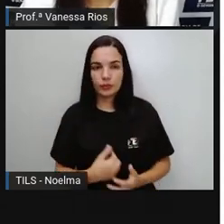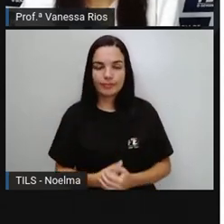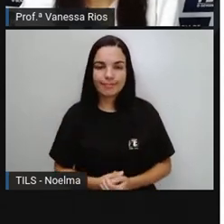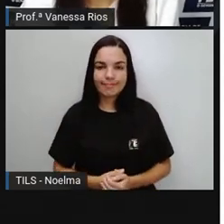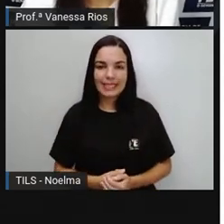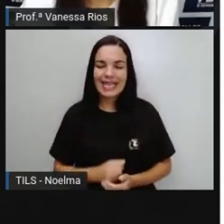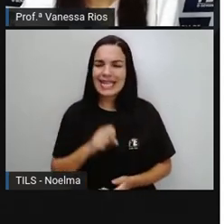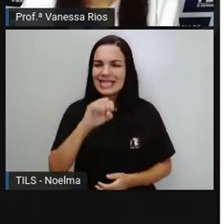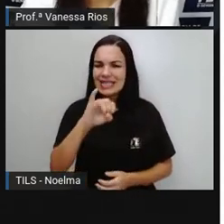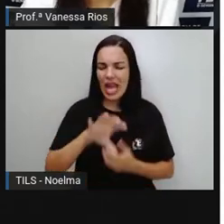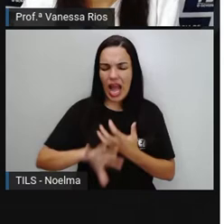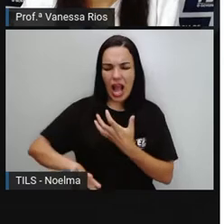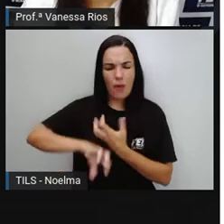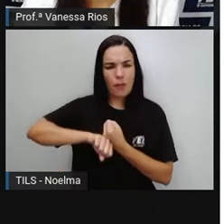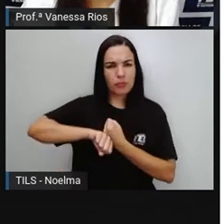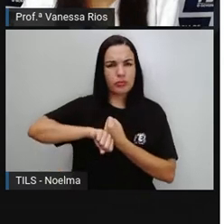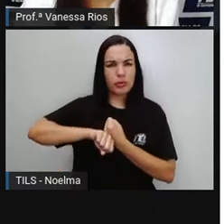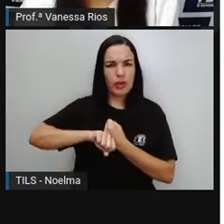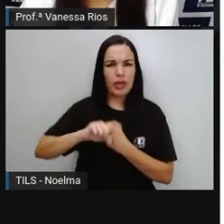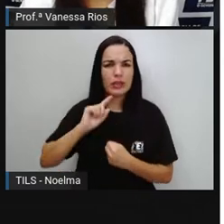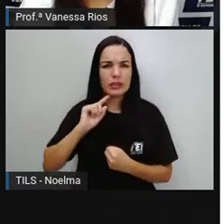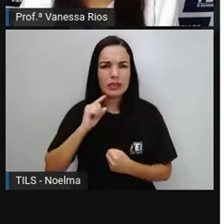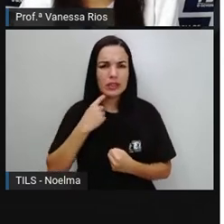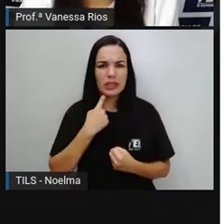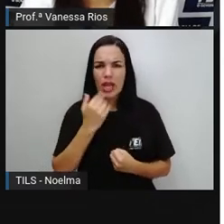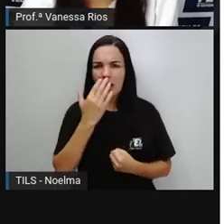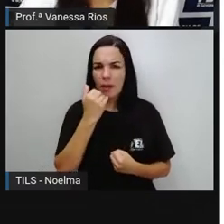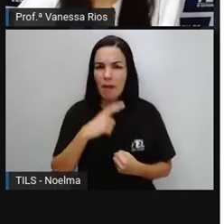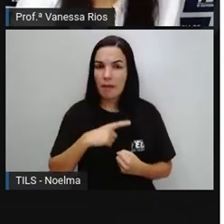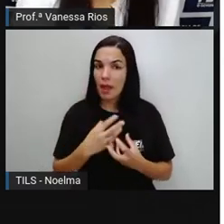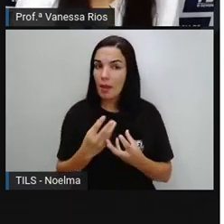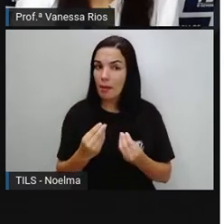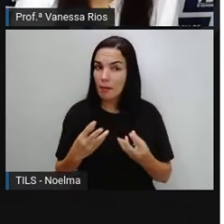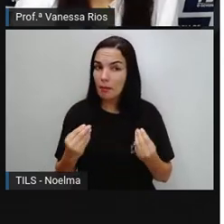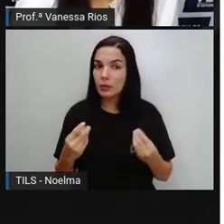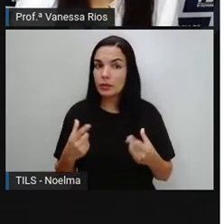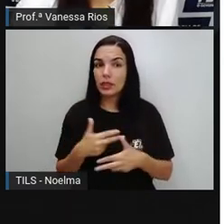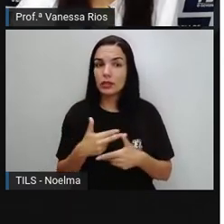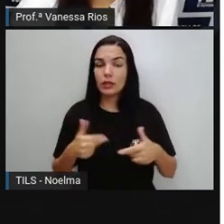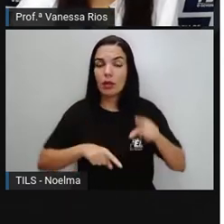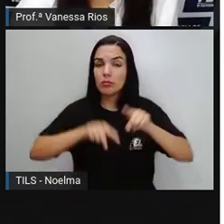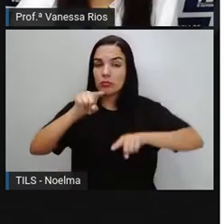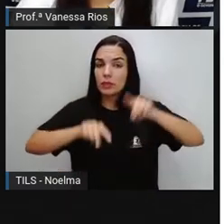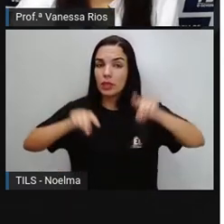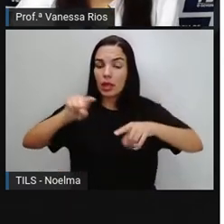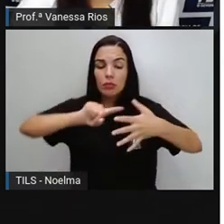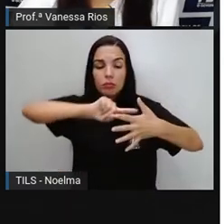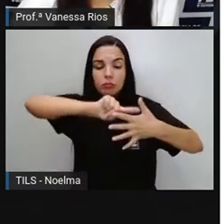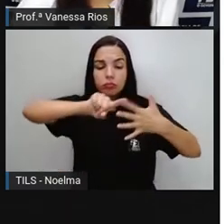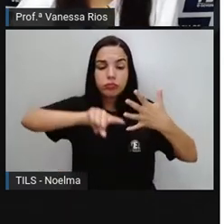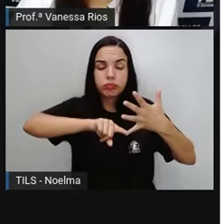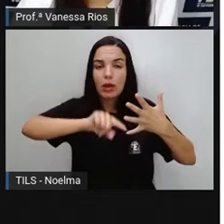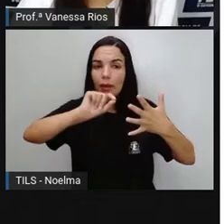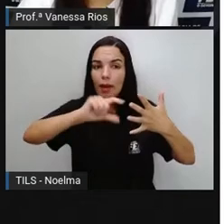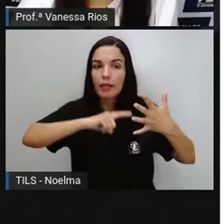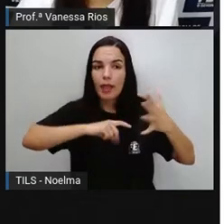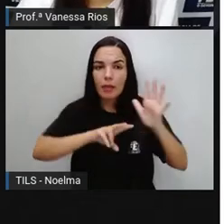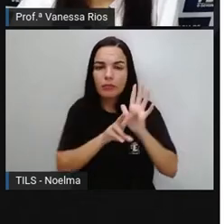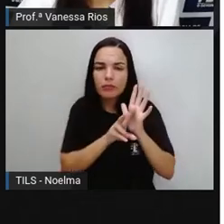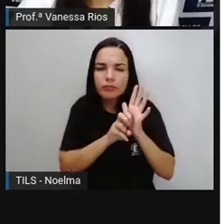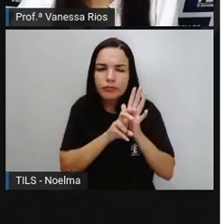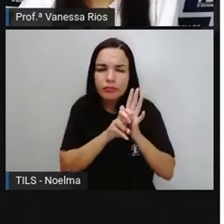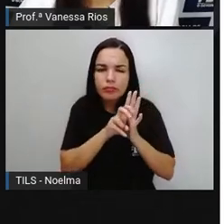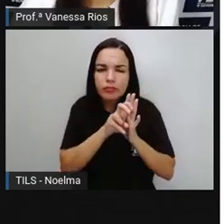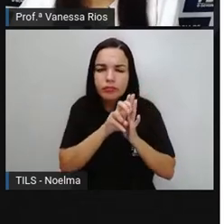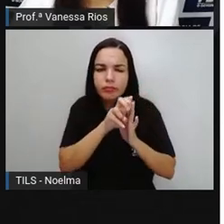alimentícios Ocorre aí Por diversos fatores Tais como Microorganismos